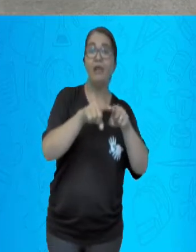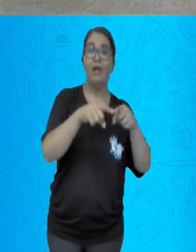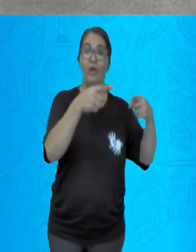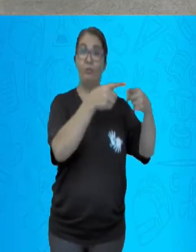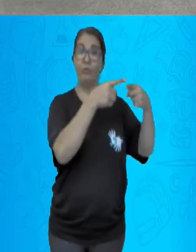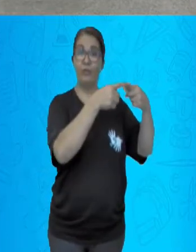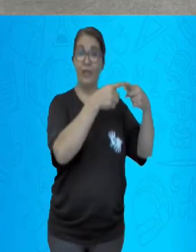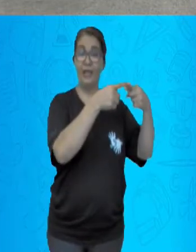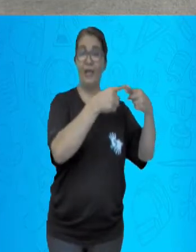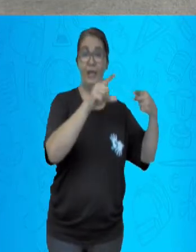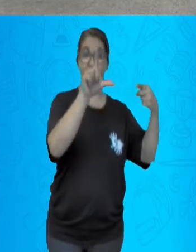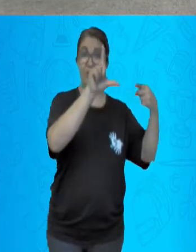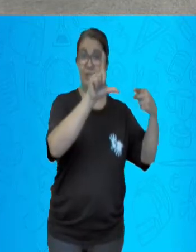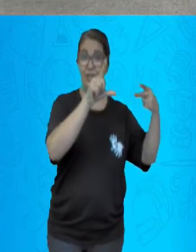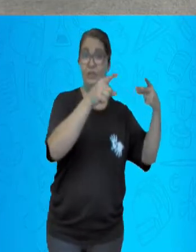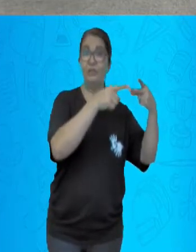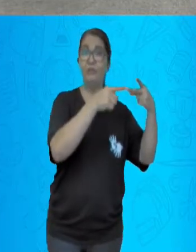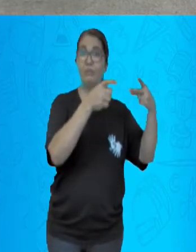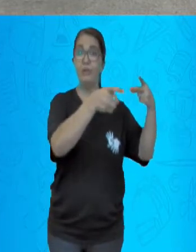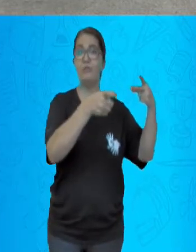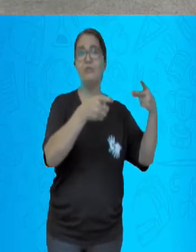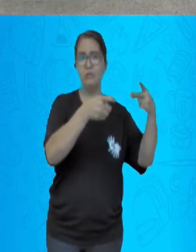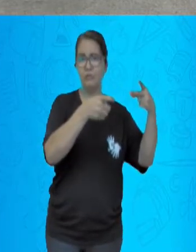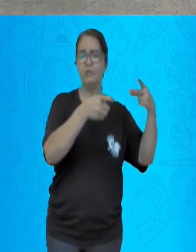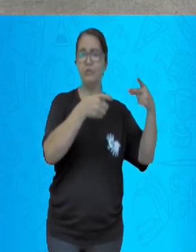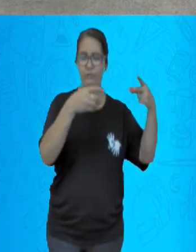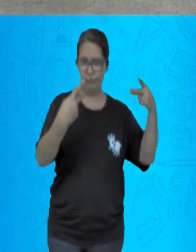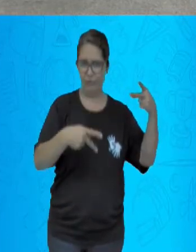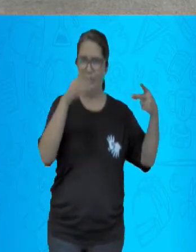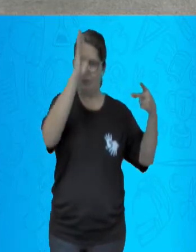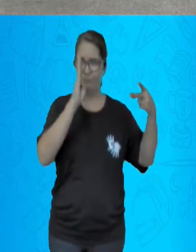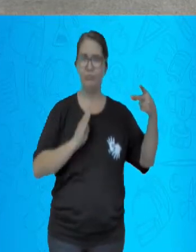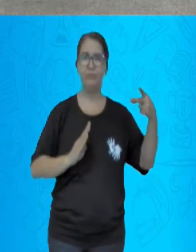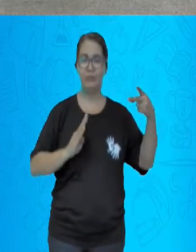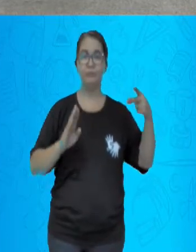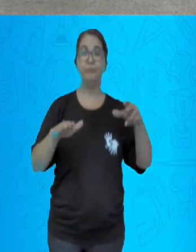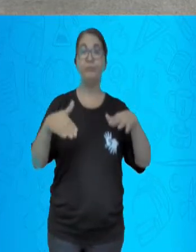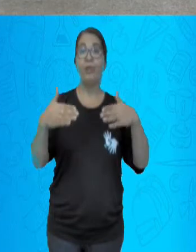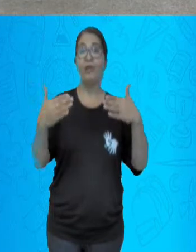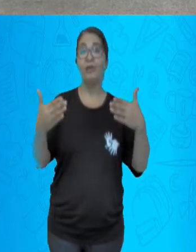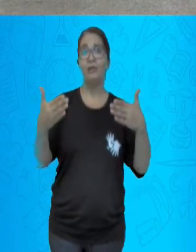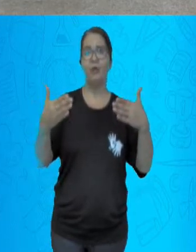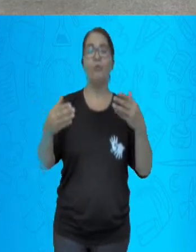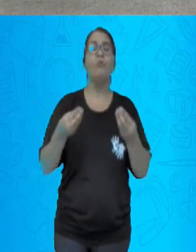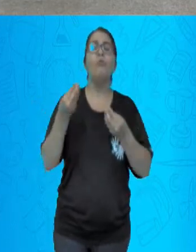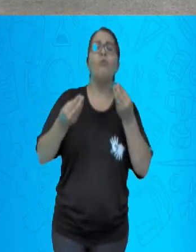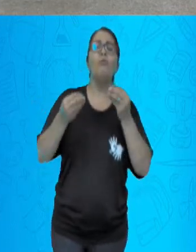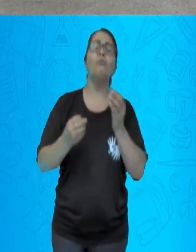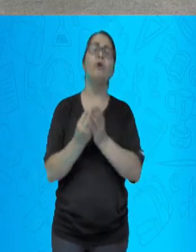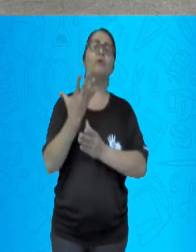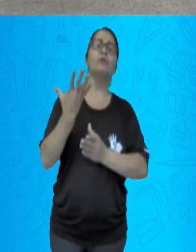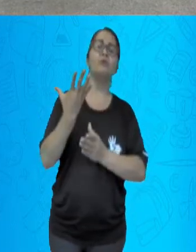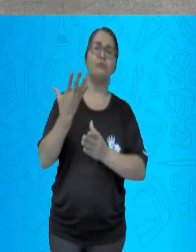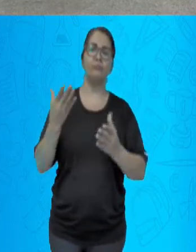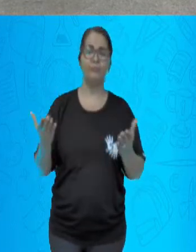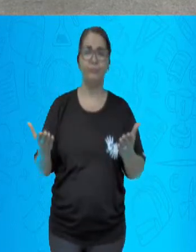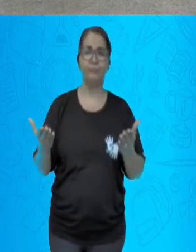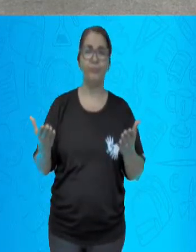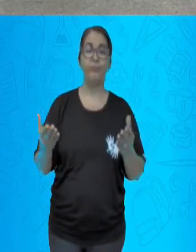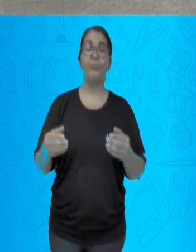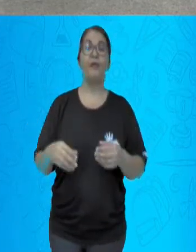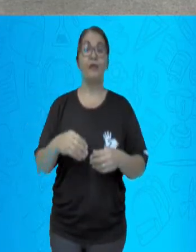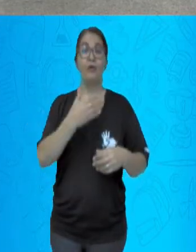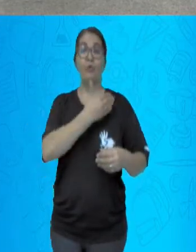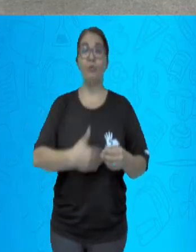Seu funcionamento dava-se de seguinte maneira. O